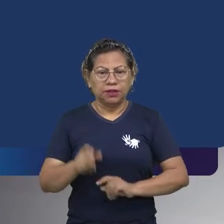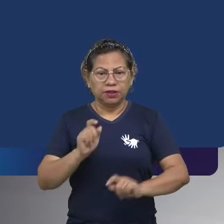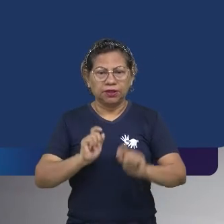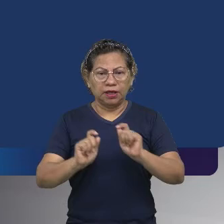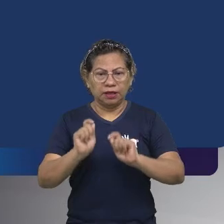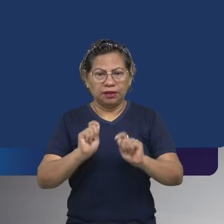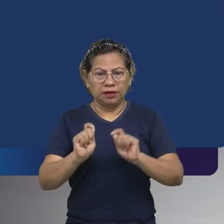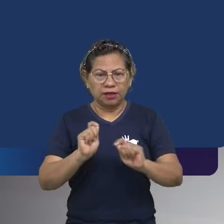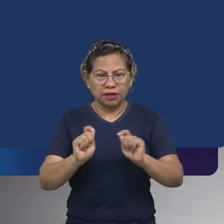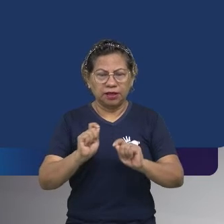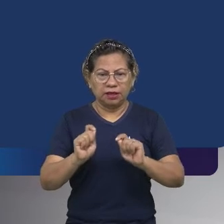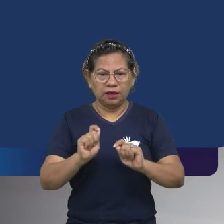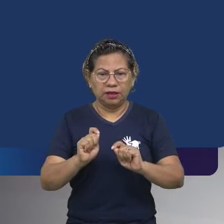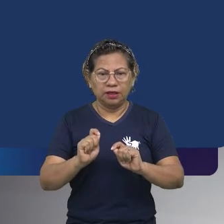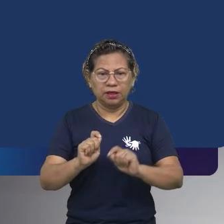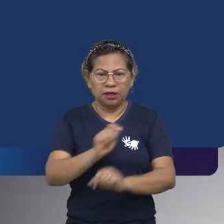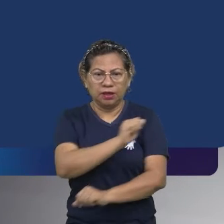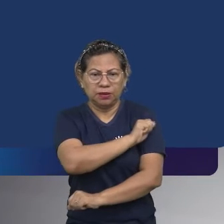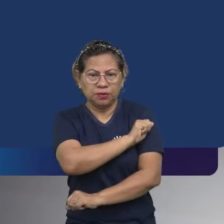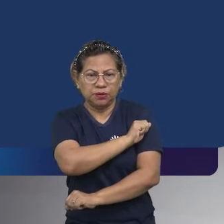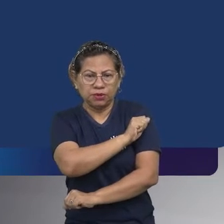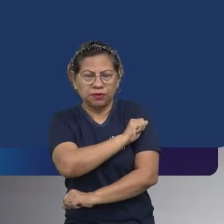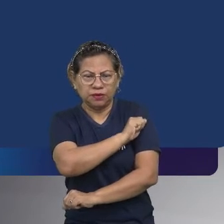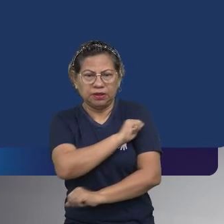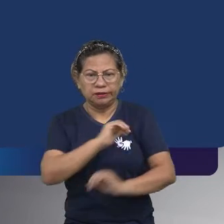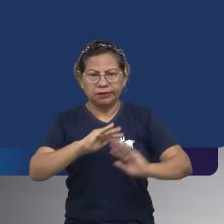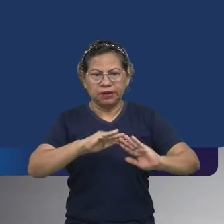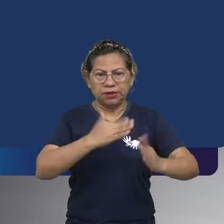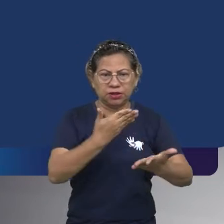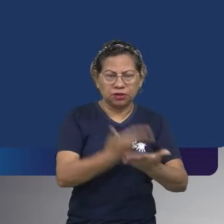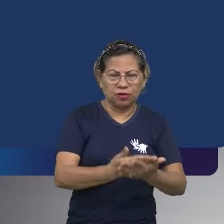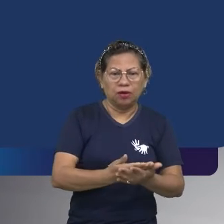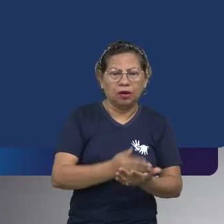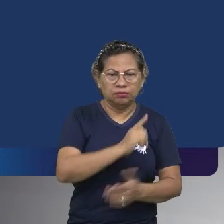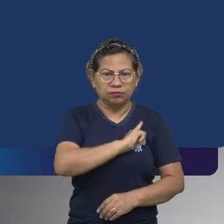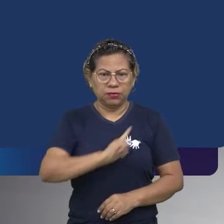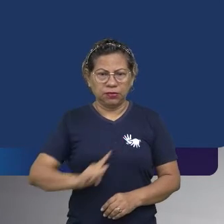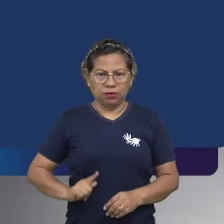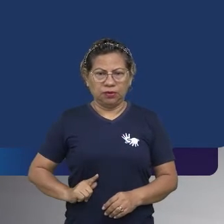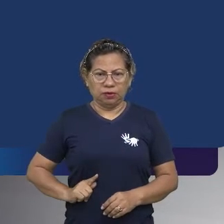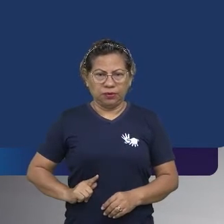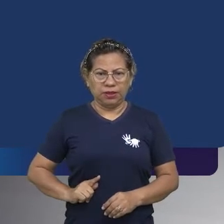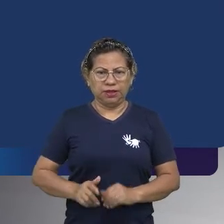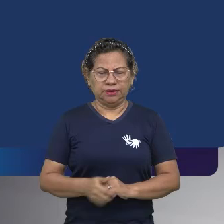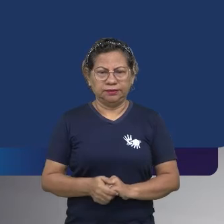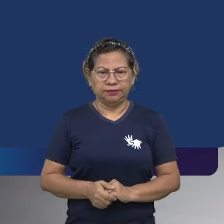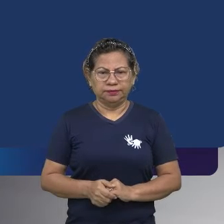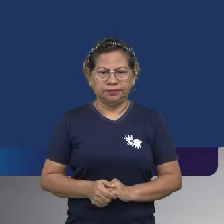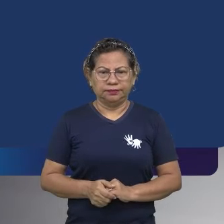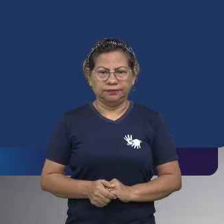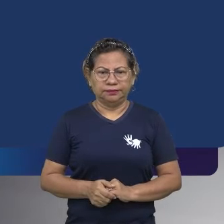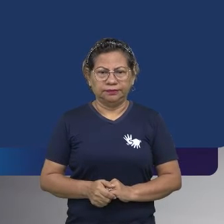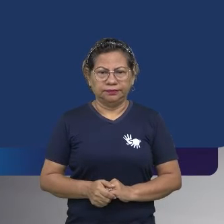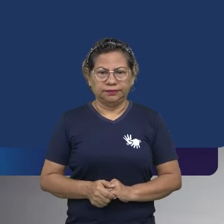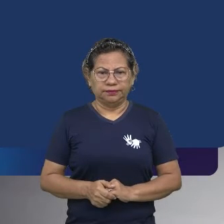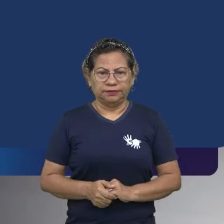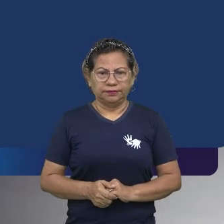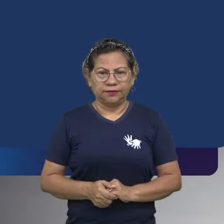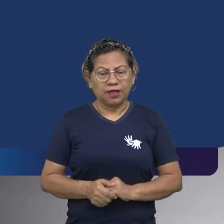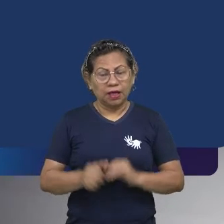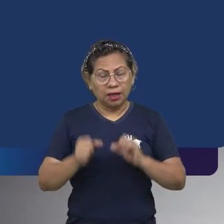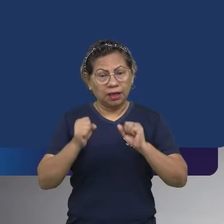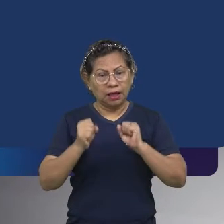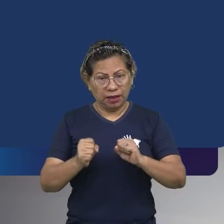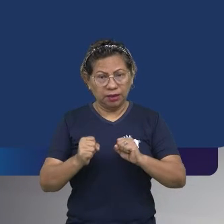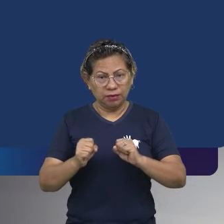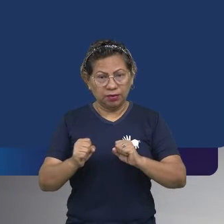estudante da escola pública pode alcançar